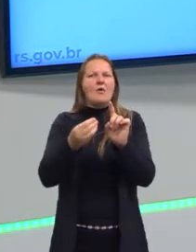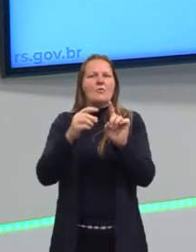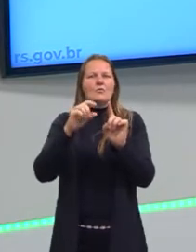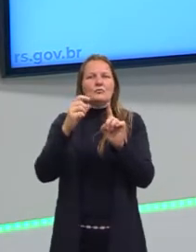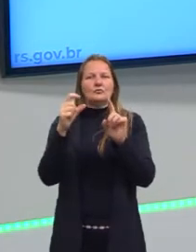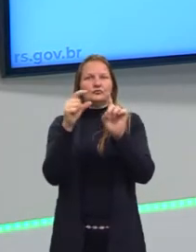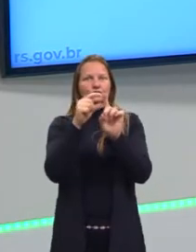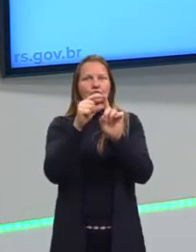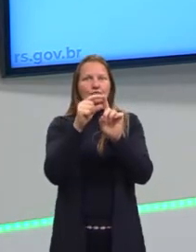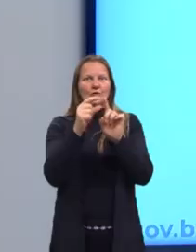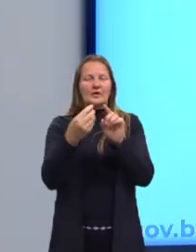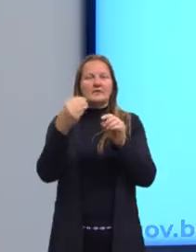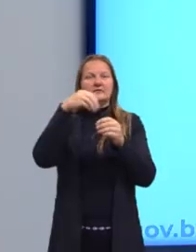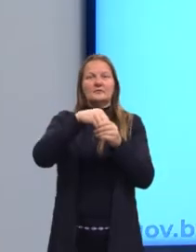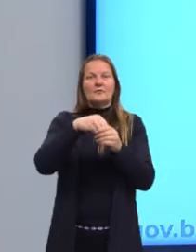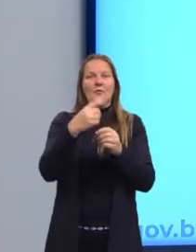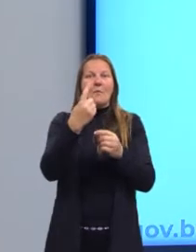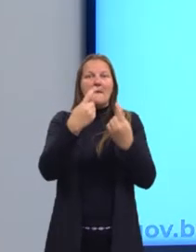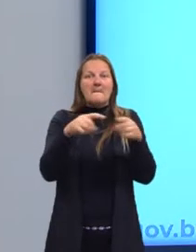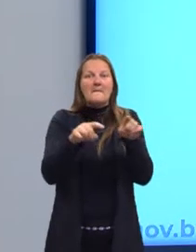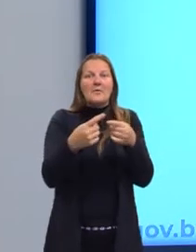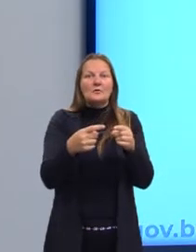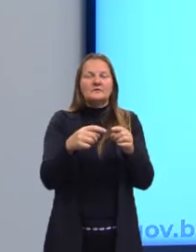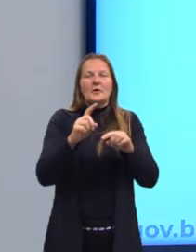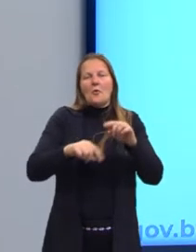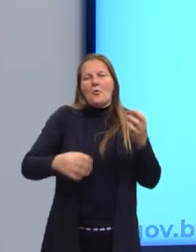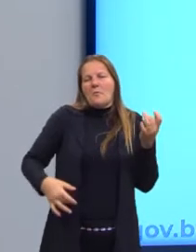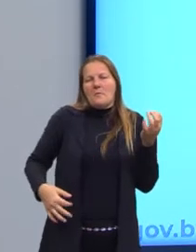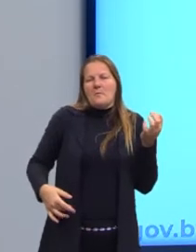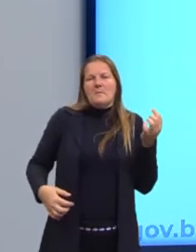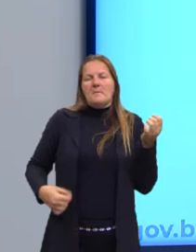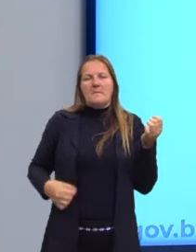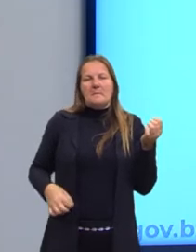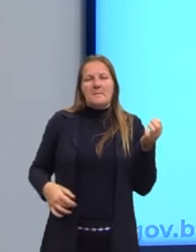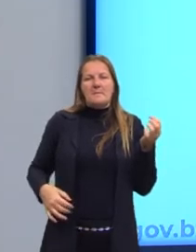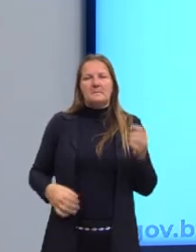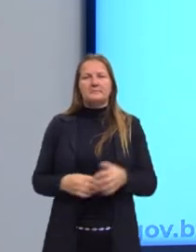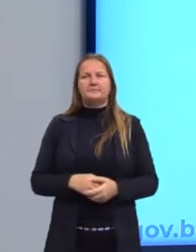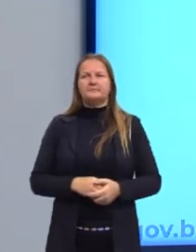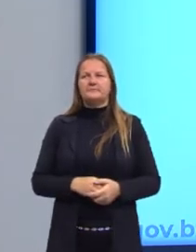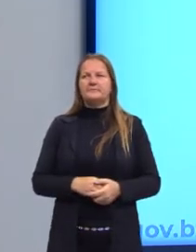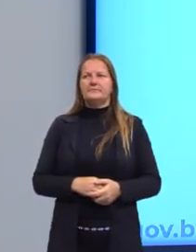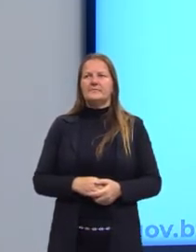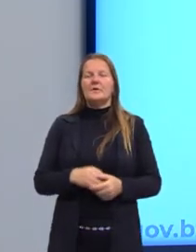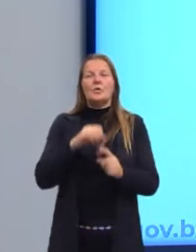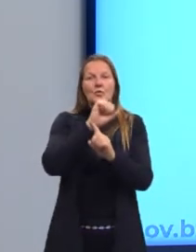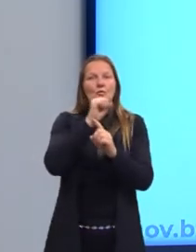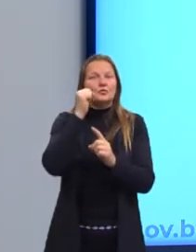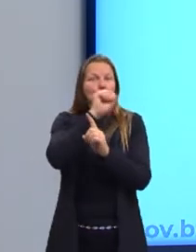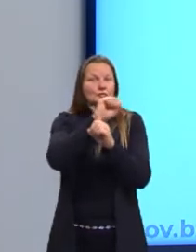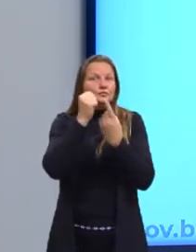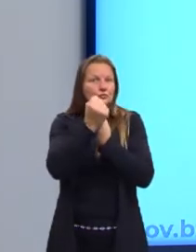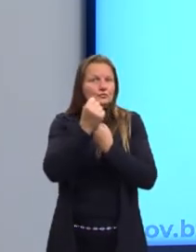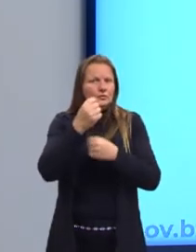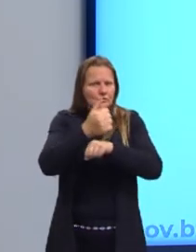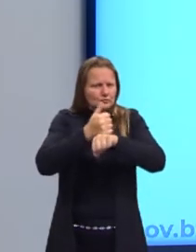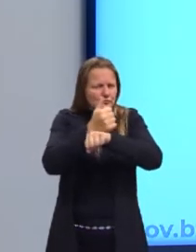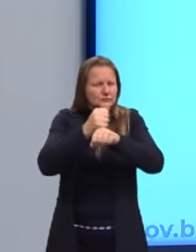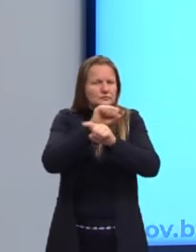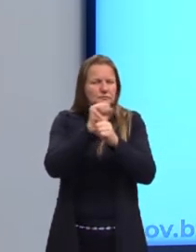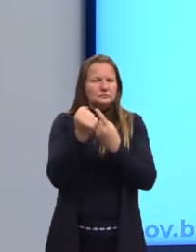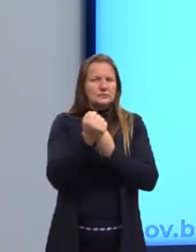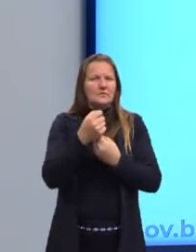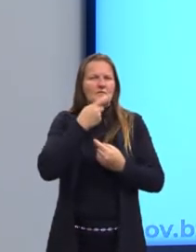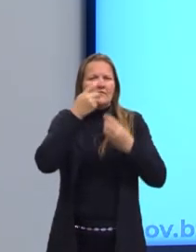fetichismo em cima de uma mercadoria, né? Então, o George Simer, um sociólogo que estuda isso, Ele fala que